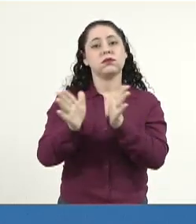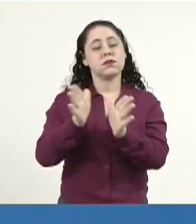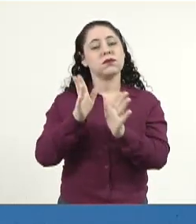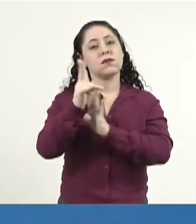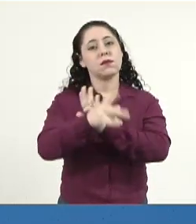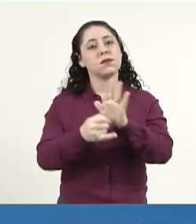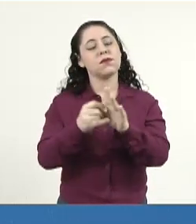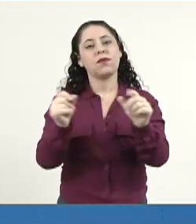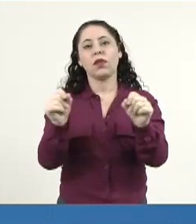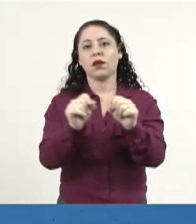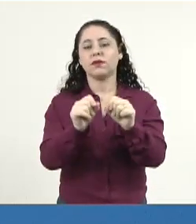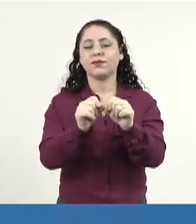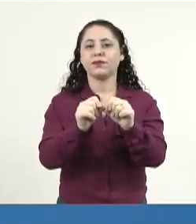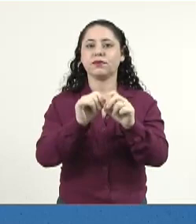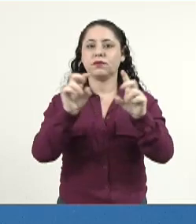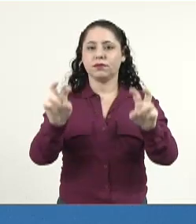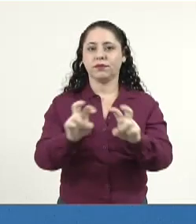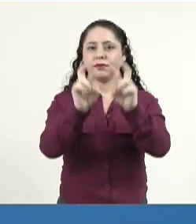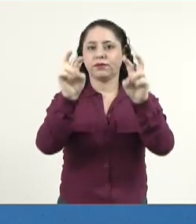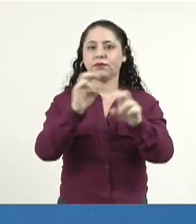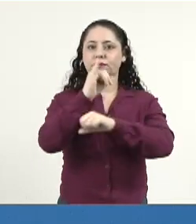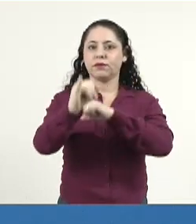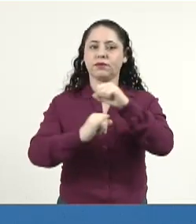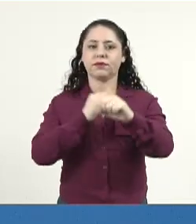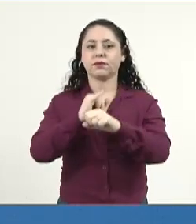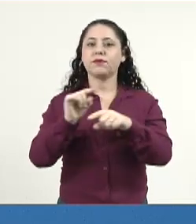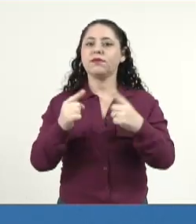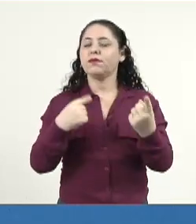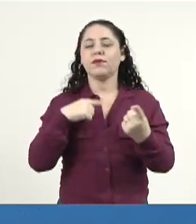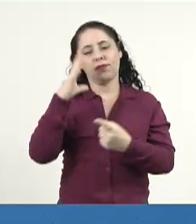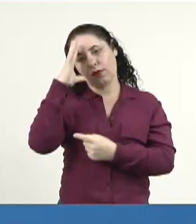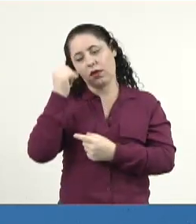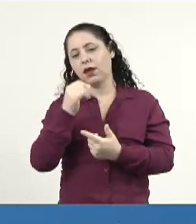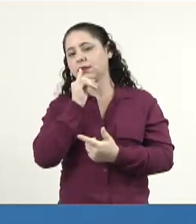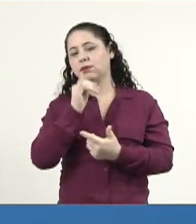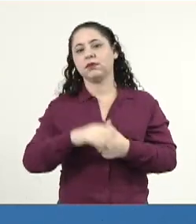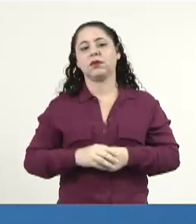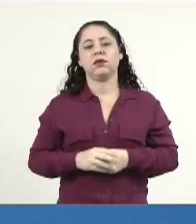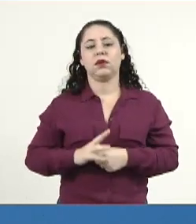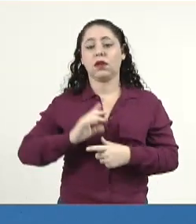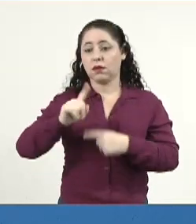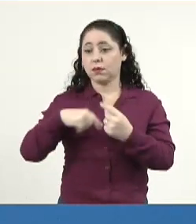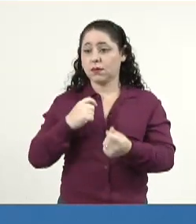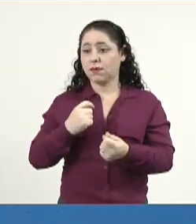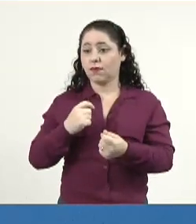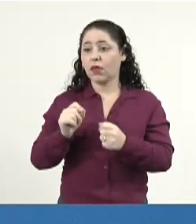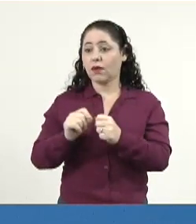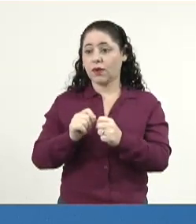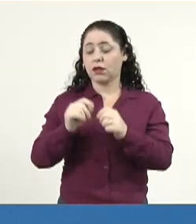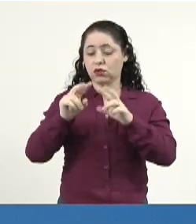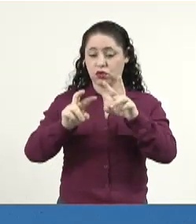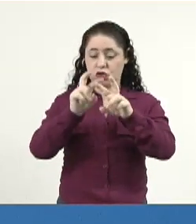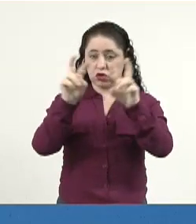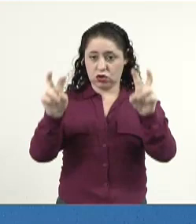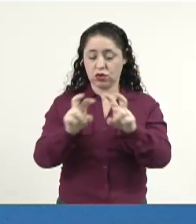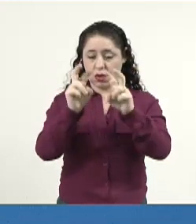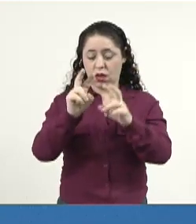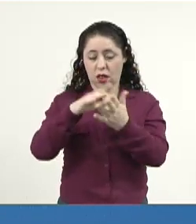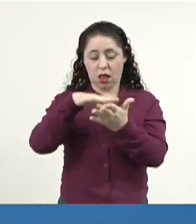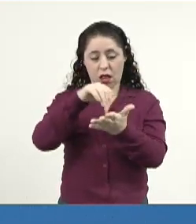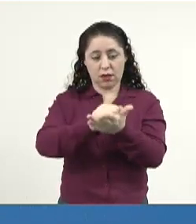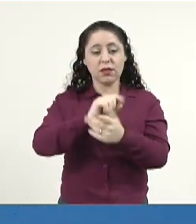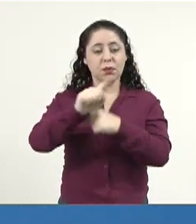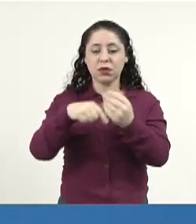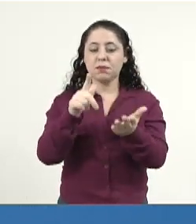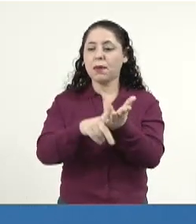programa é feito via internet, via digital. Mas também não adianta você fazer via digital e depois exigir documento físico. Então, eu me proponho